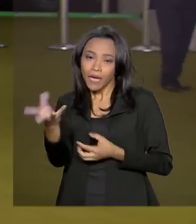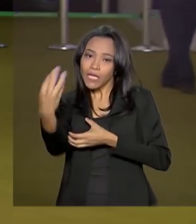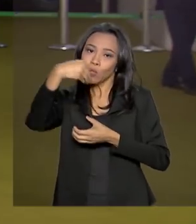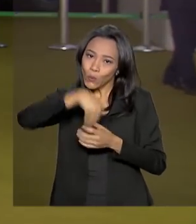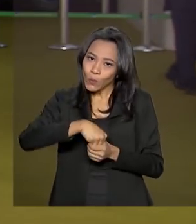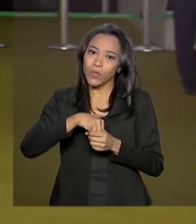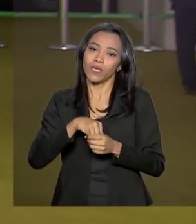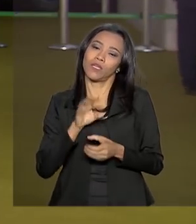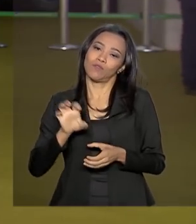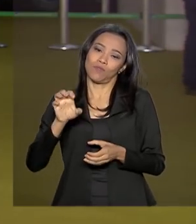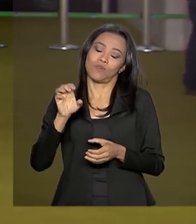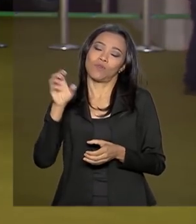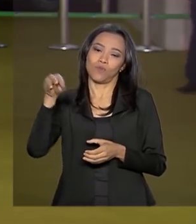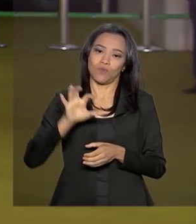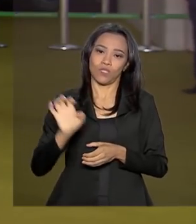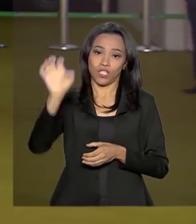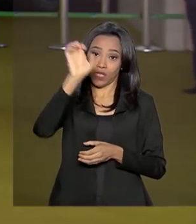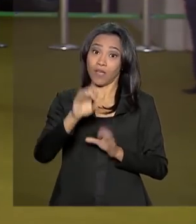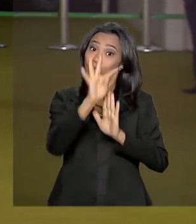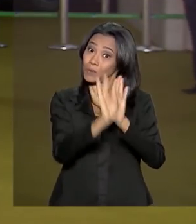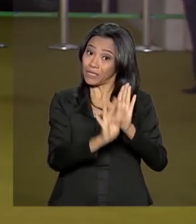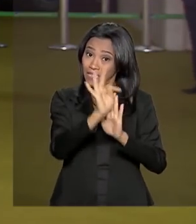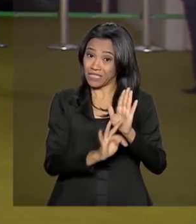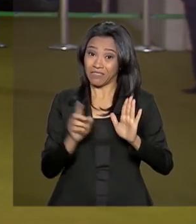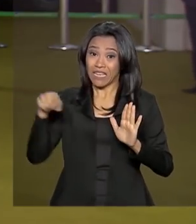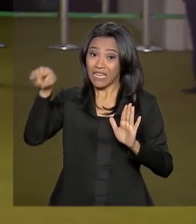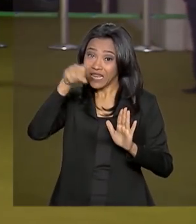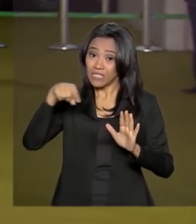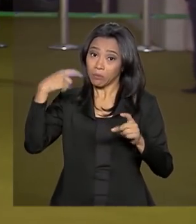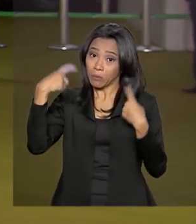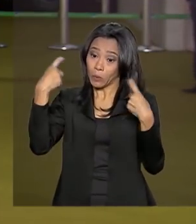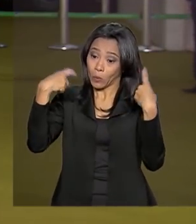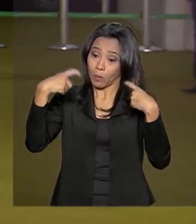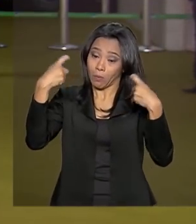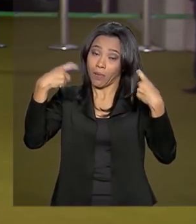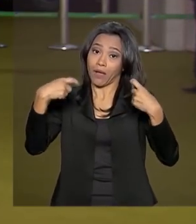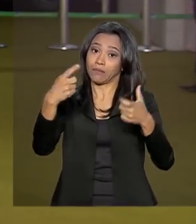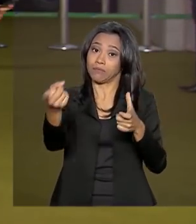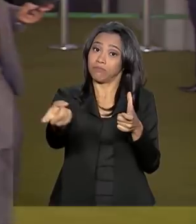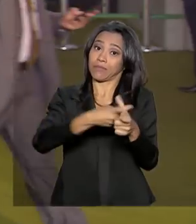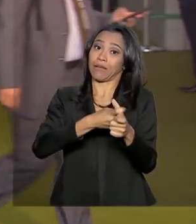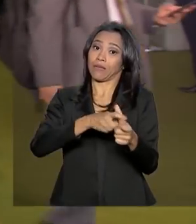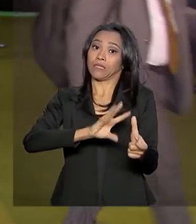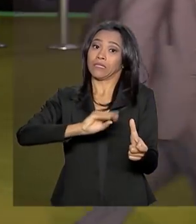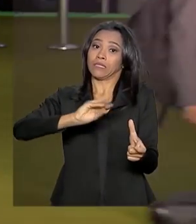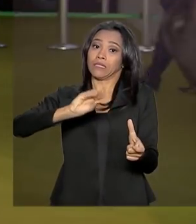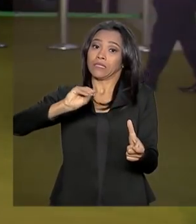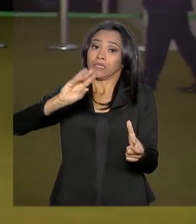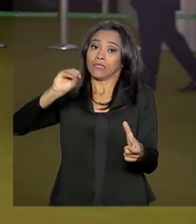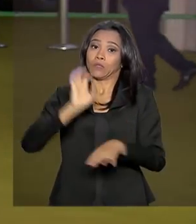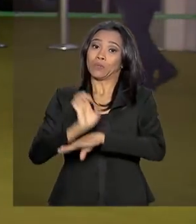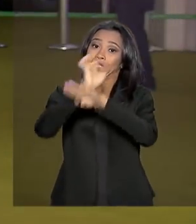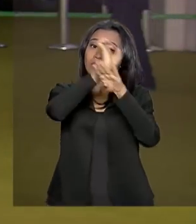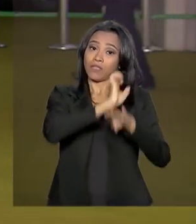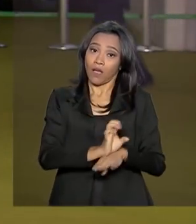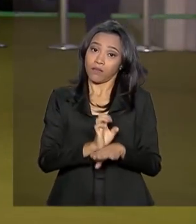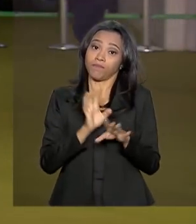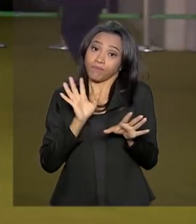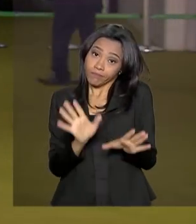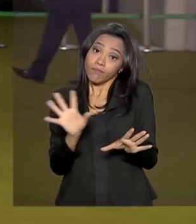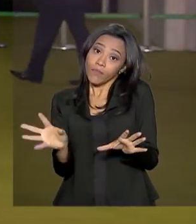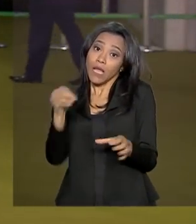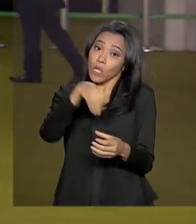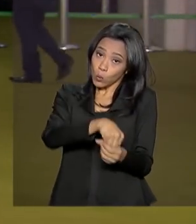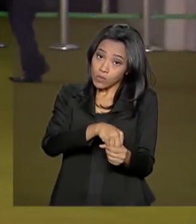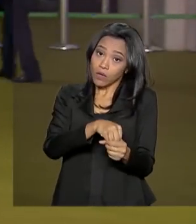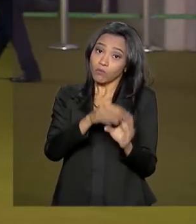no texto da reforma. Os governadores estão preocupados com o crescimento do déficit da Previdência nos estádios. Maia disse que essa inclusão é